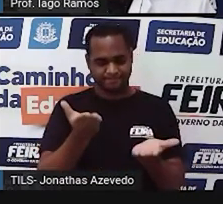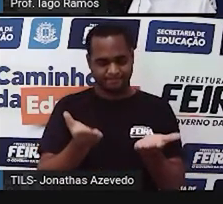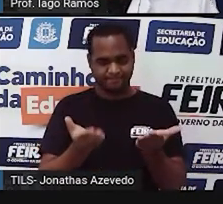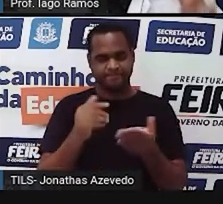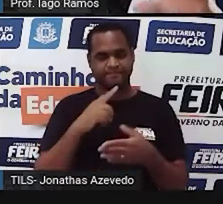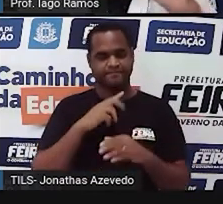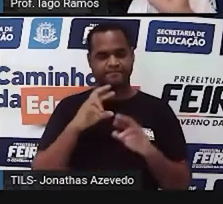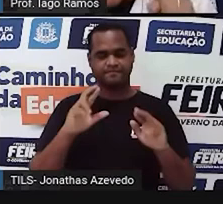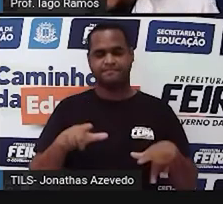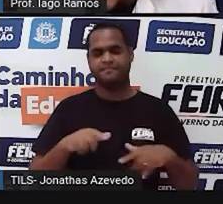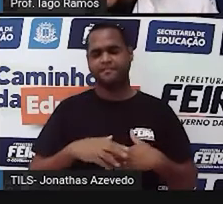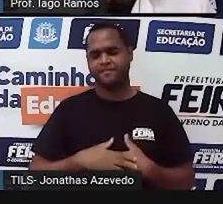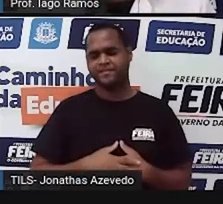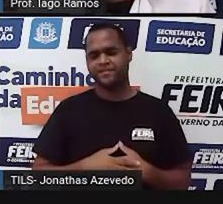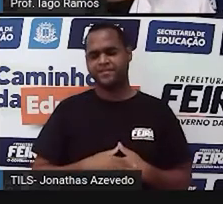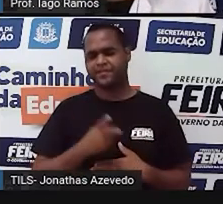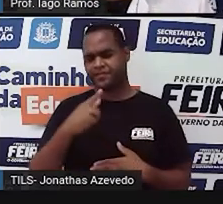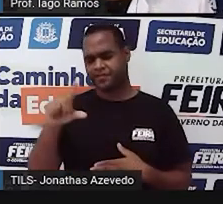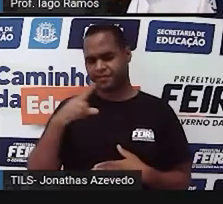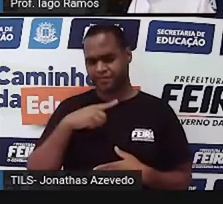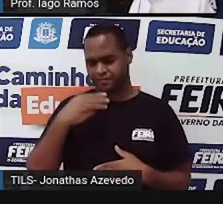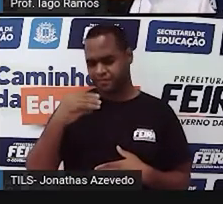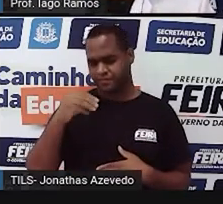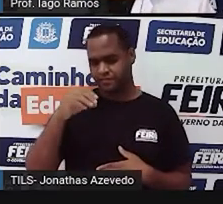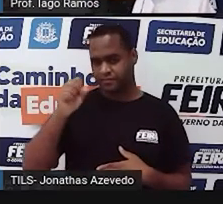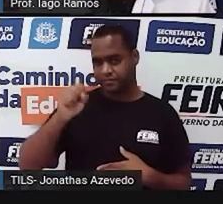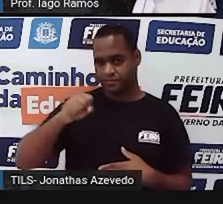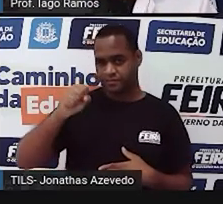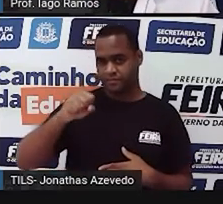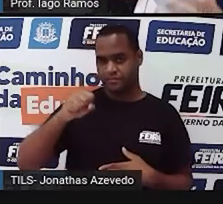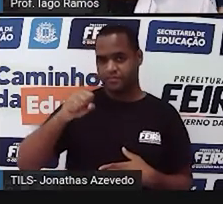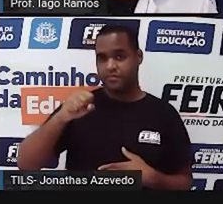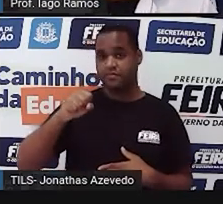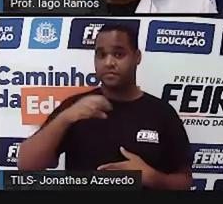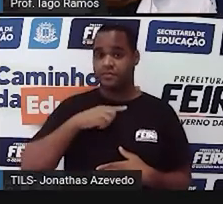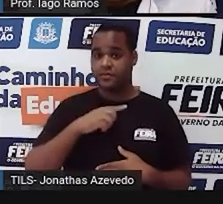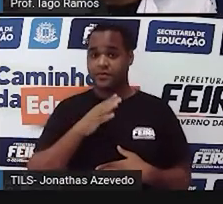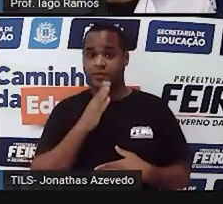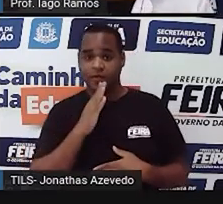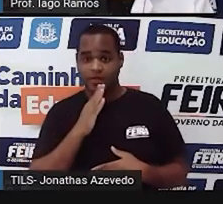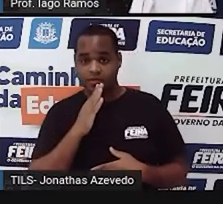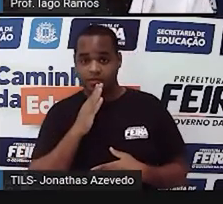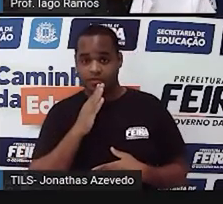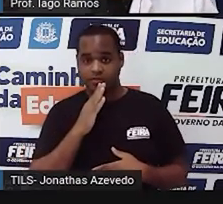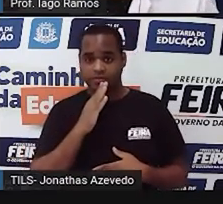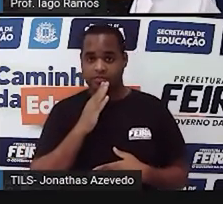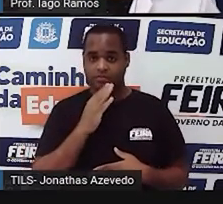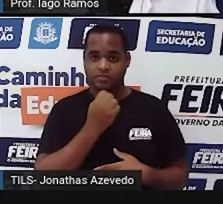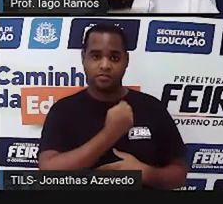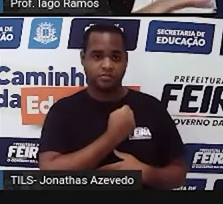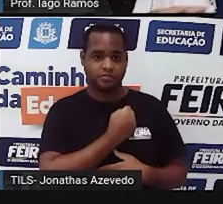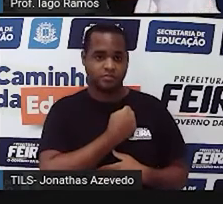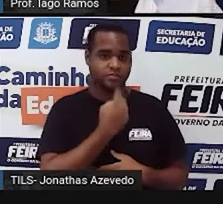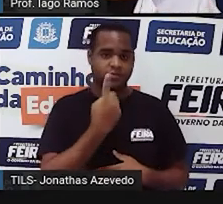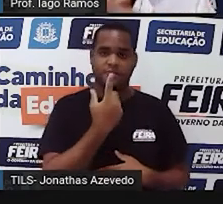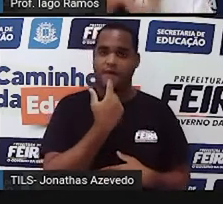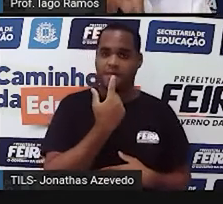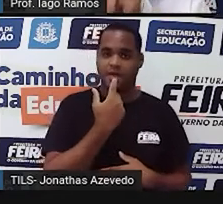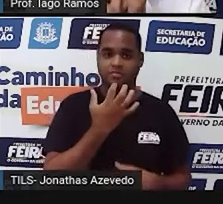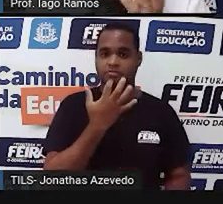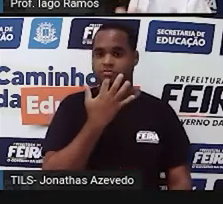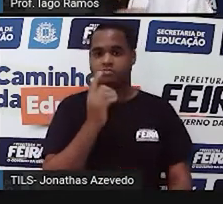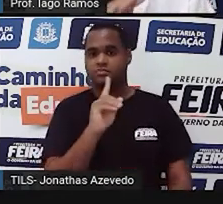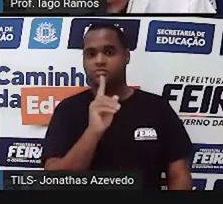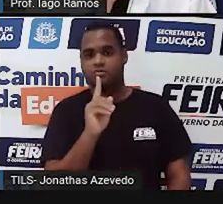tá bom? Então, assim, em 30 segundos, você conhece, né? Número 1, em vermelho, professor, eu não conheço.